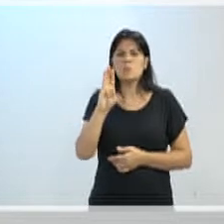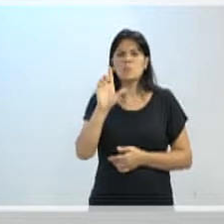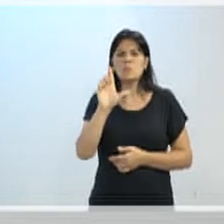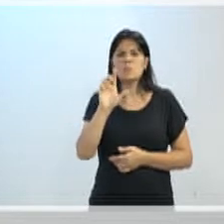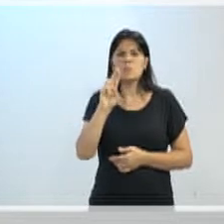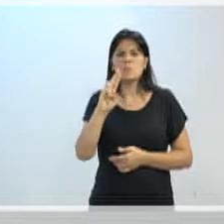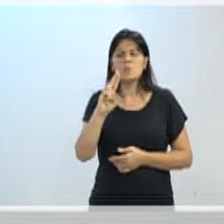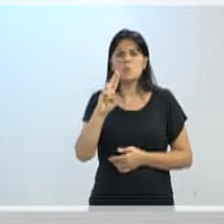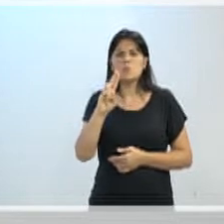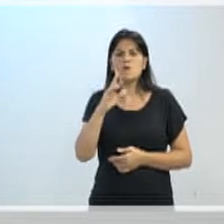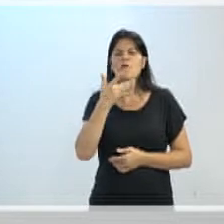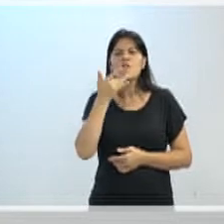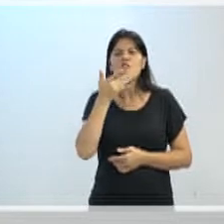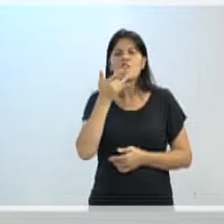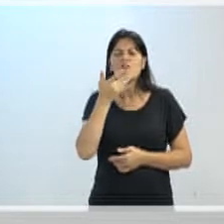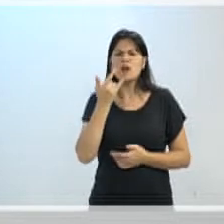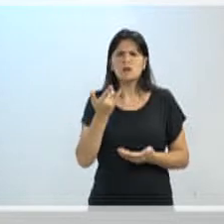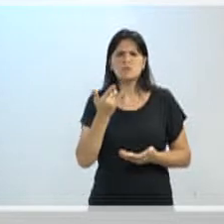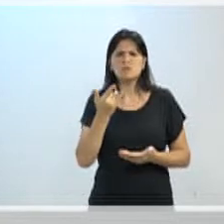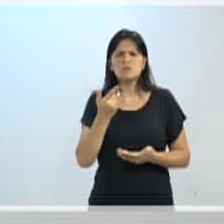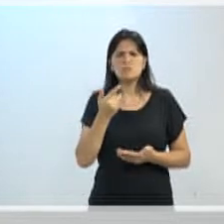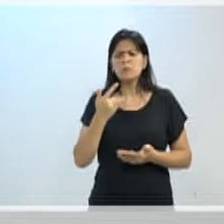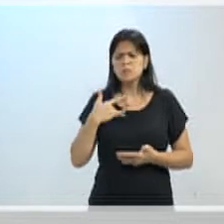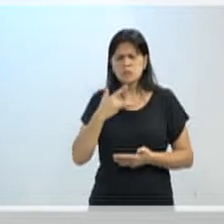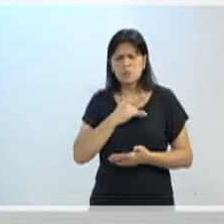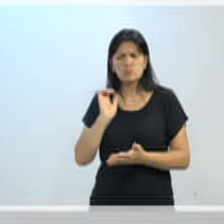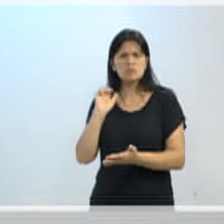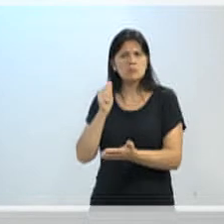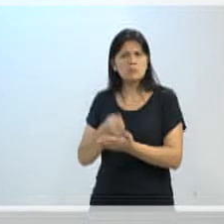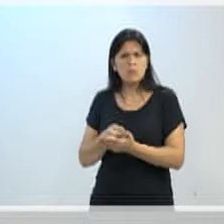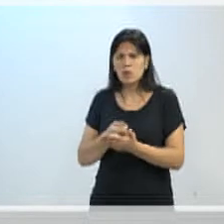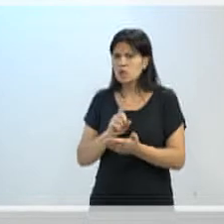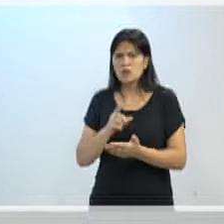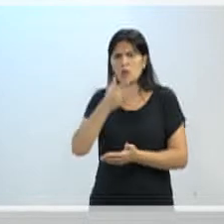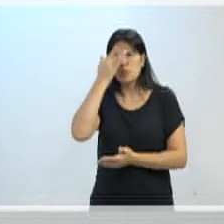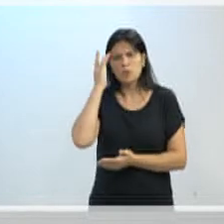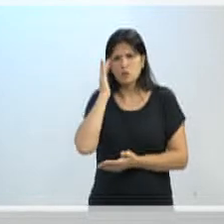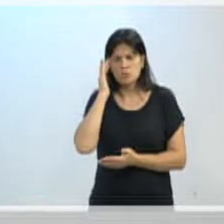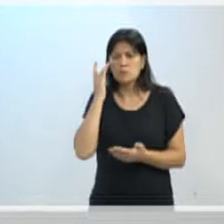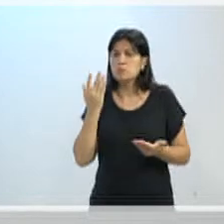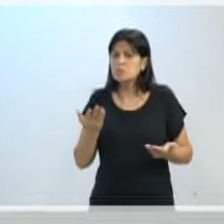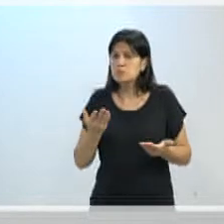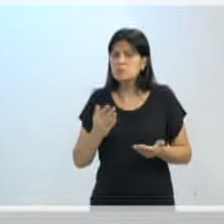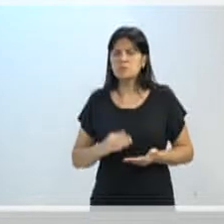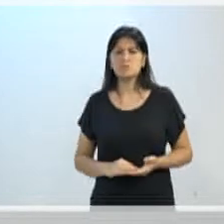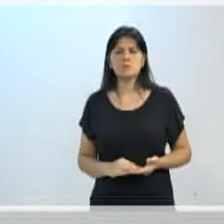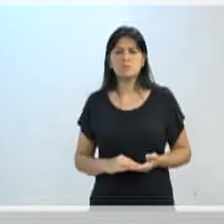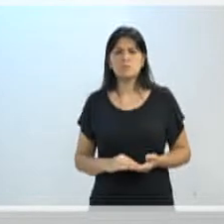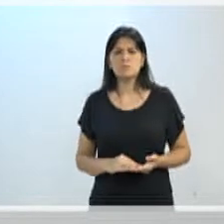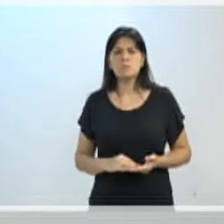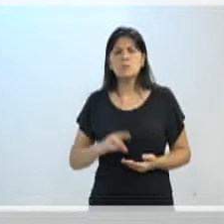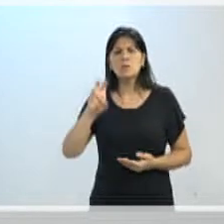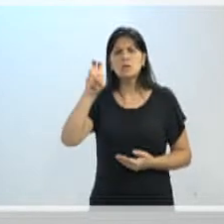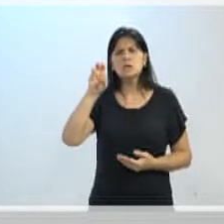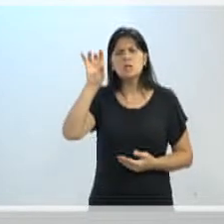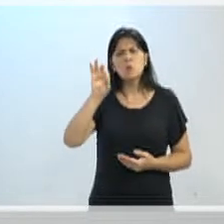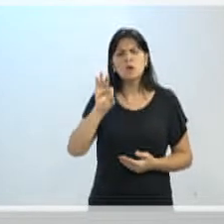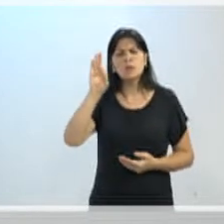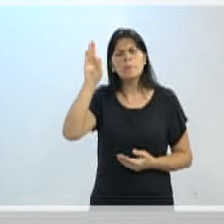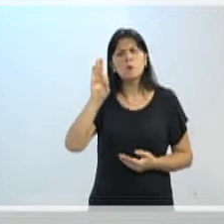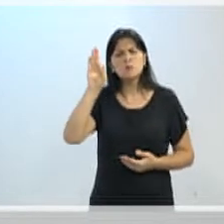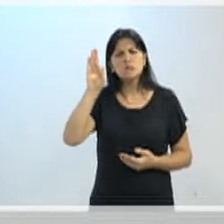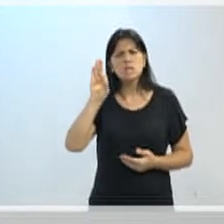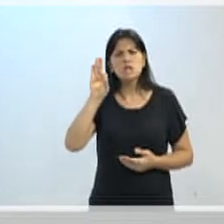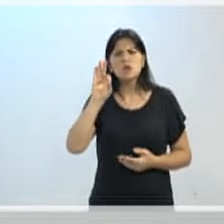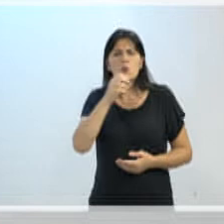Será que o Blue Fácil não deveria ser pago pela saúde? Será que os 50% do estudante não deviam estar vindo da